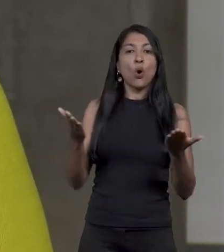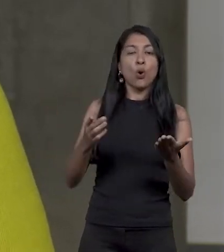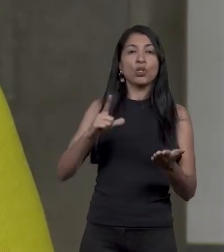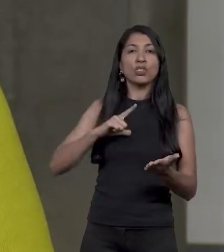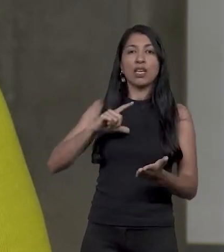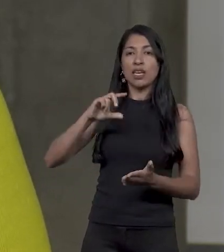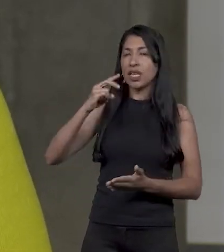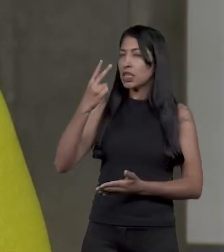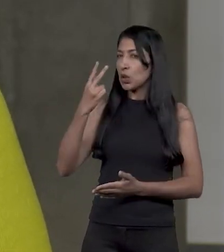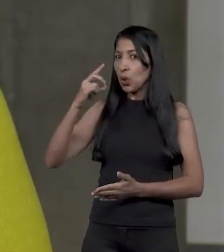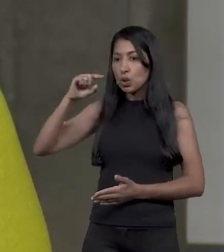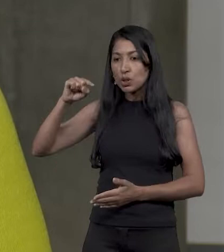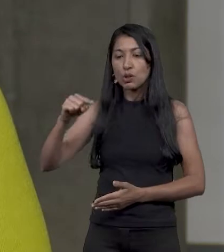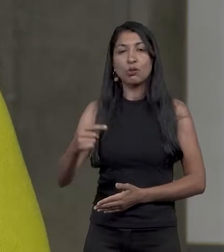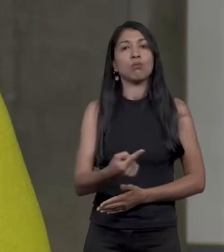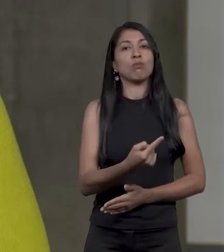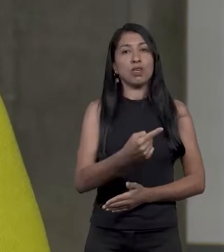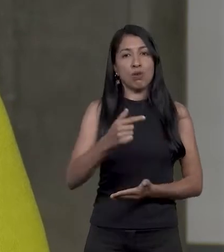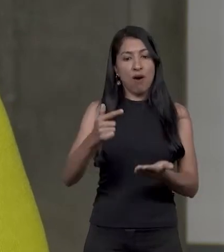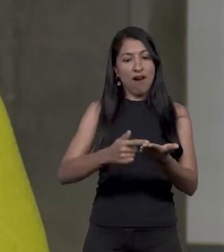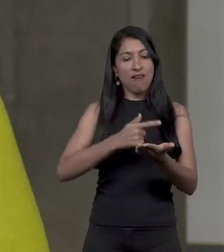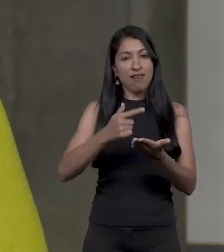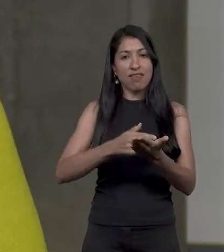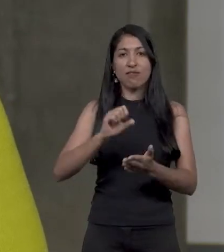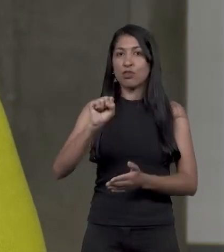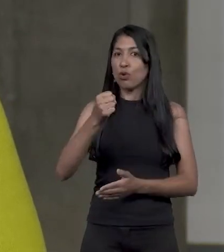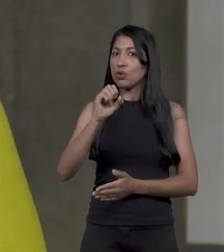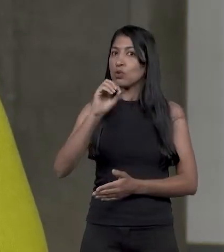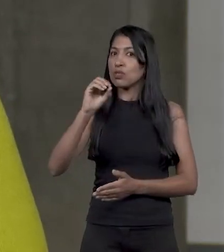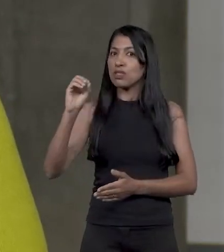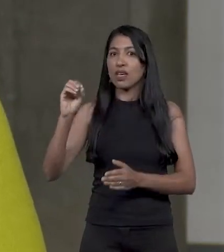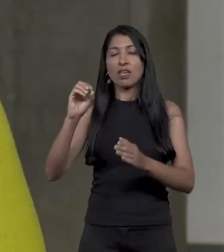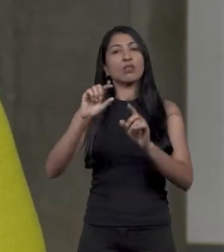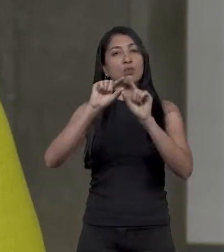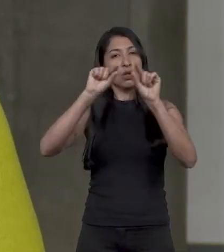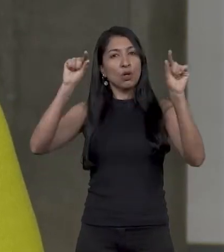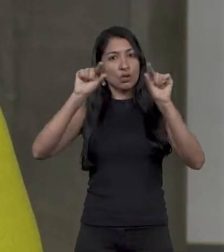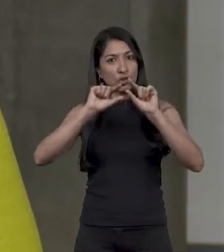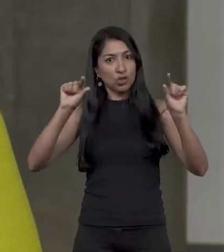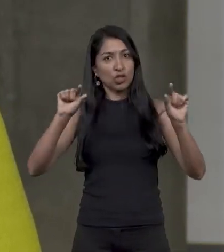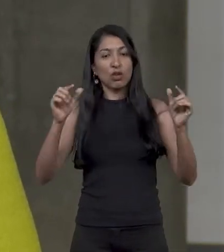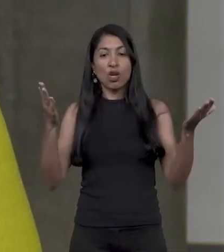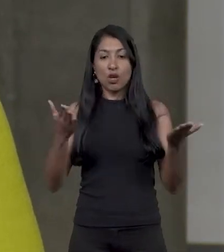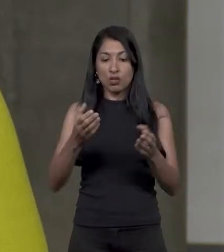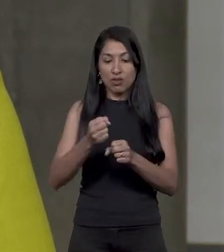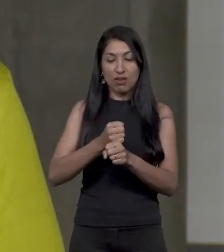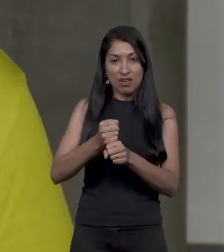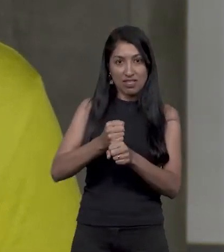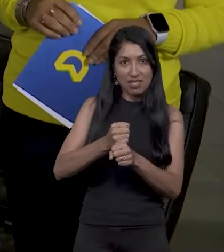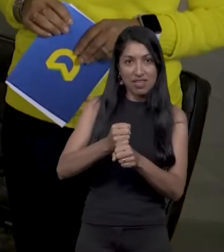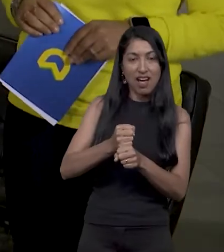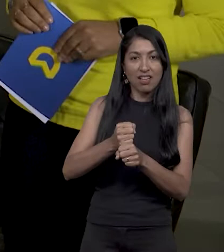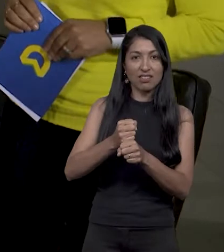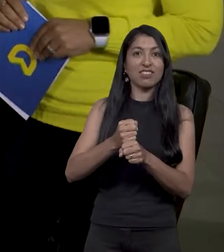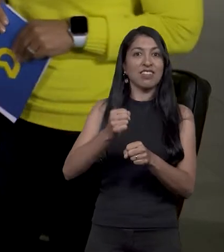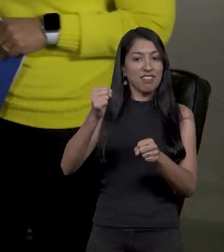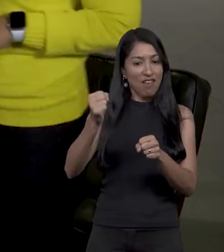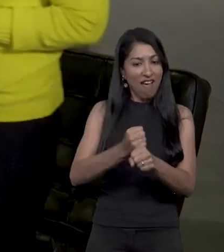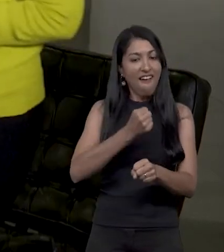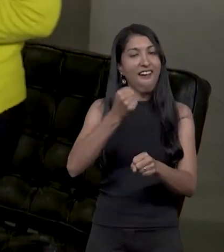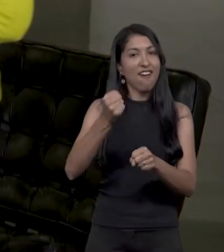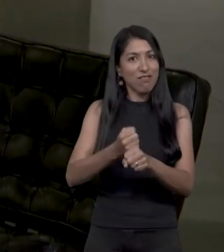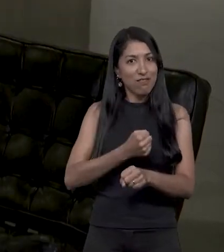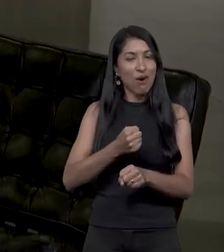conta hoje com 2 mil exemplares e 800 títulos e foi toda reformada no início deste ano. Dinorah,